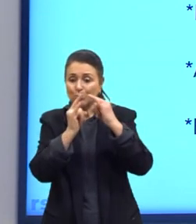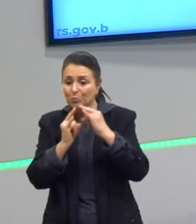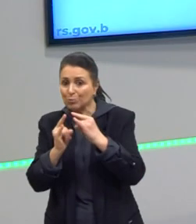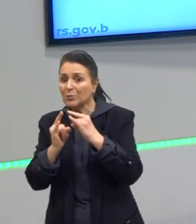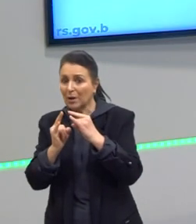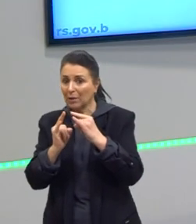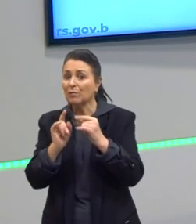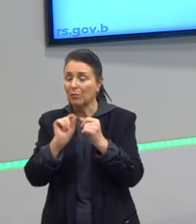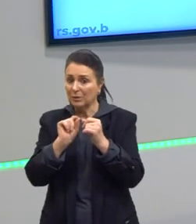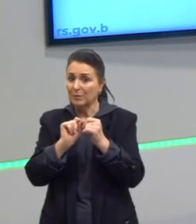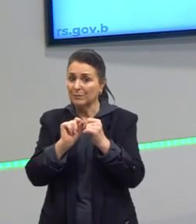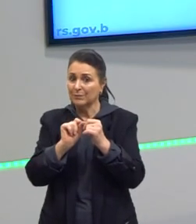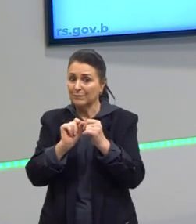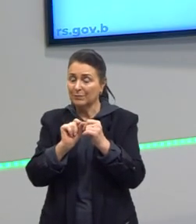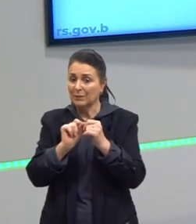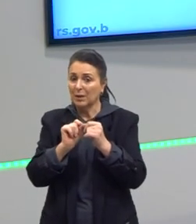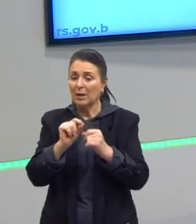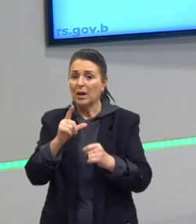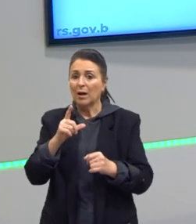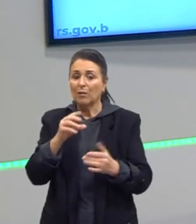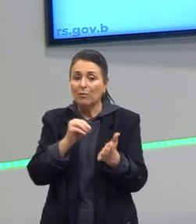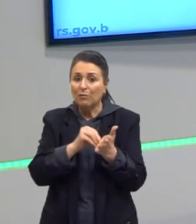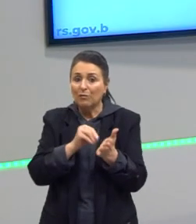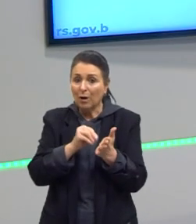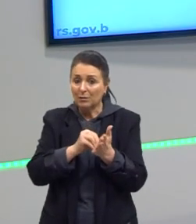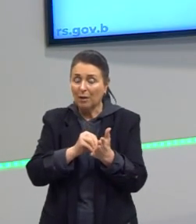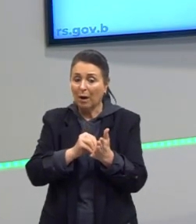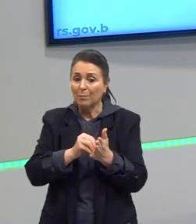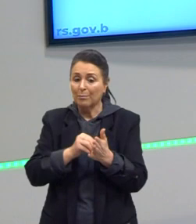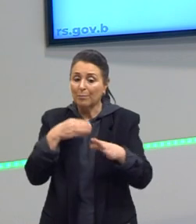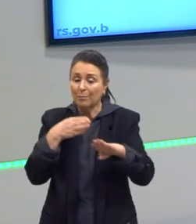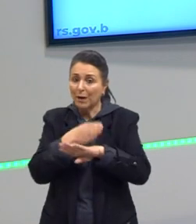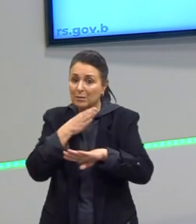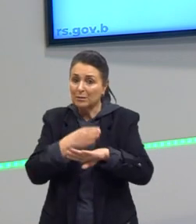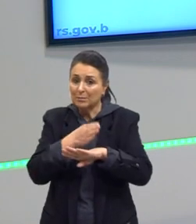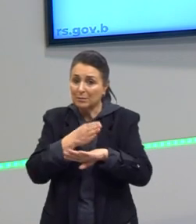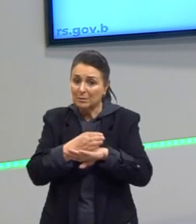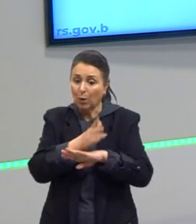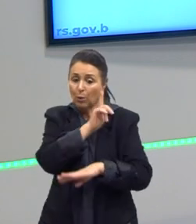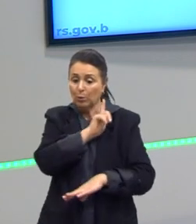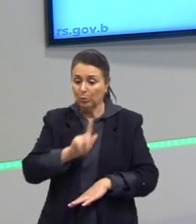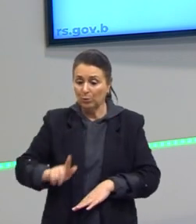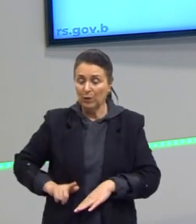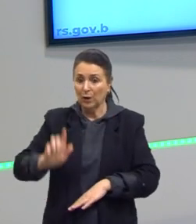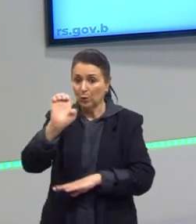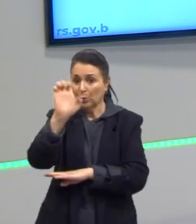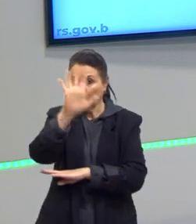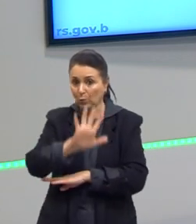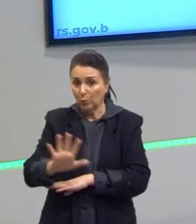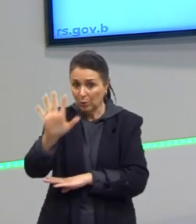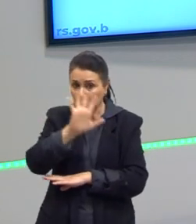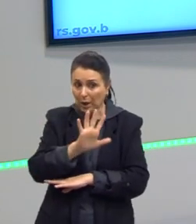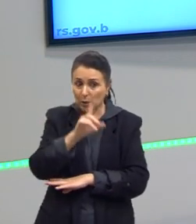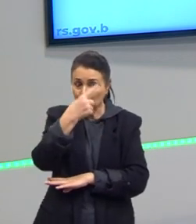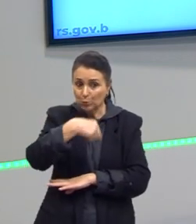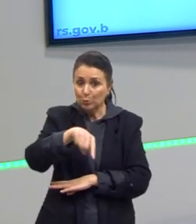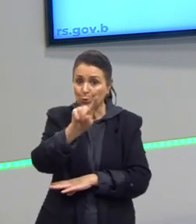pessoas. Então, onde há ausência do Estado, alguém vai acabar captando essas pessoas para si.